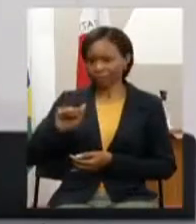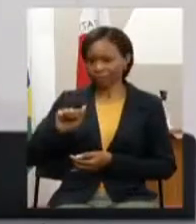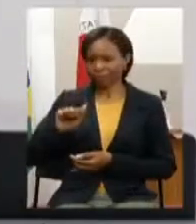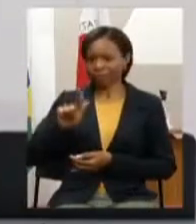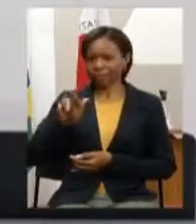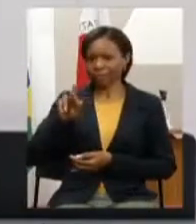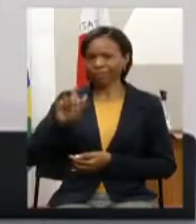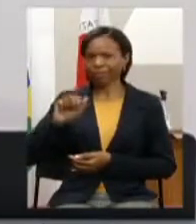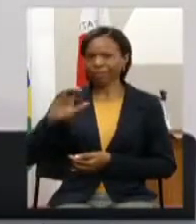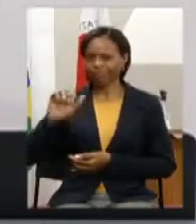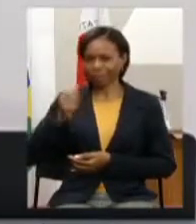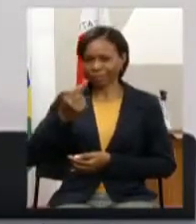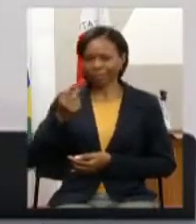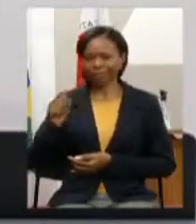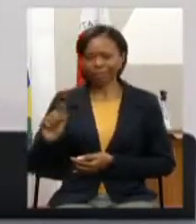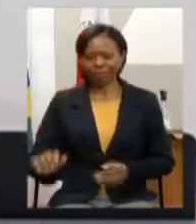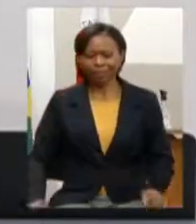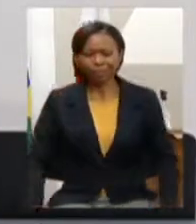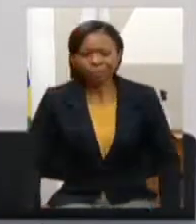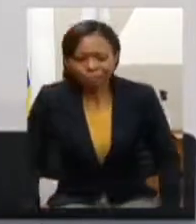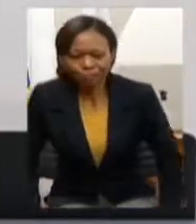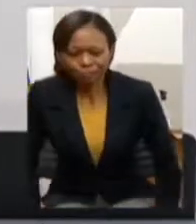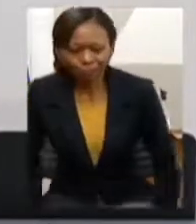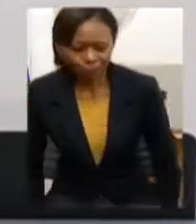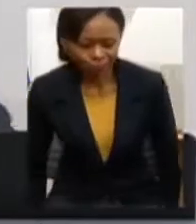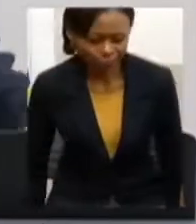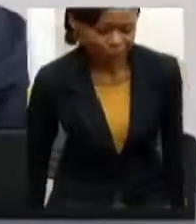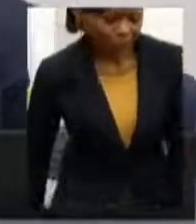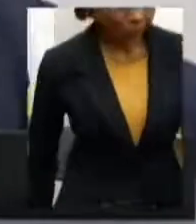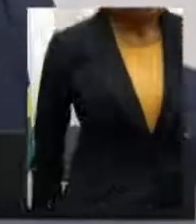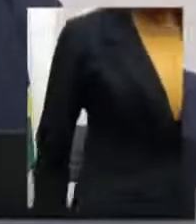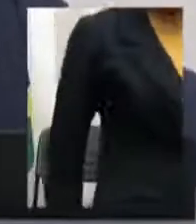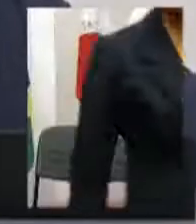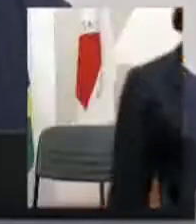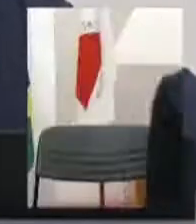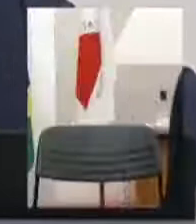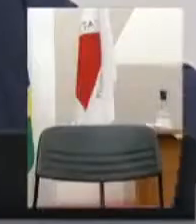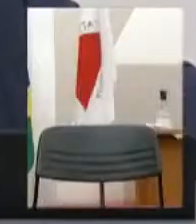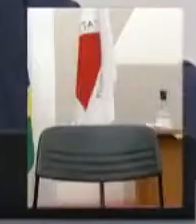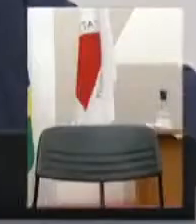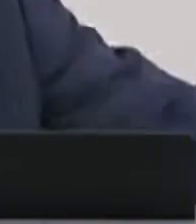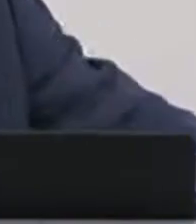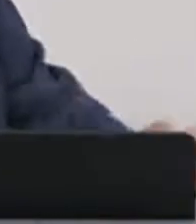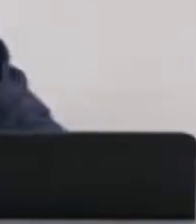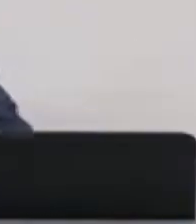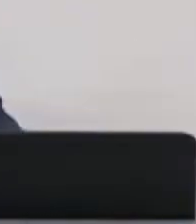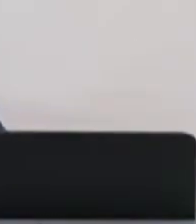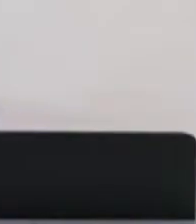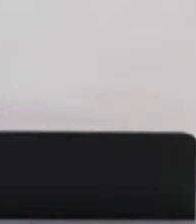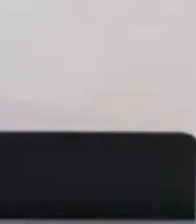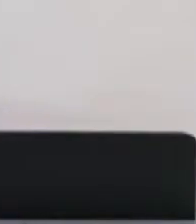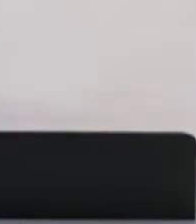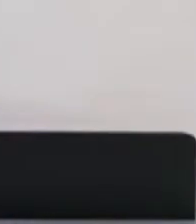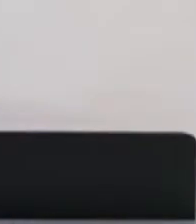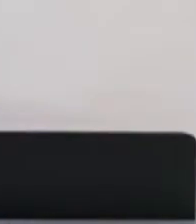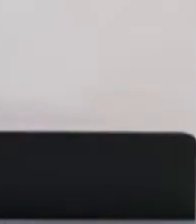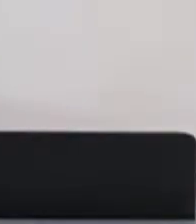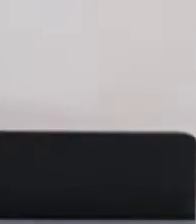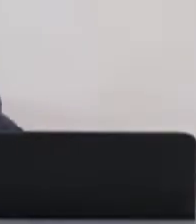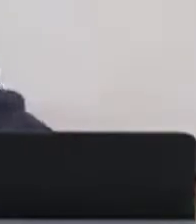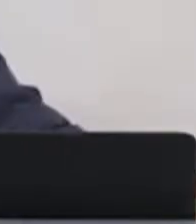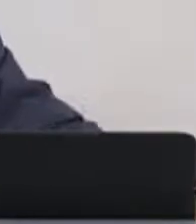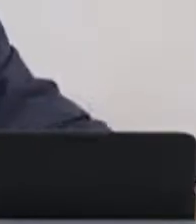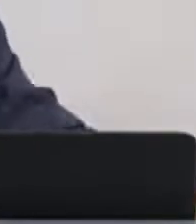da Frente de Defesa dos Direitos da Criança e do Adolescente de Minas Gerais relatora do tema de segurança